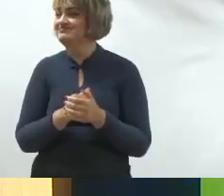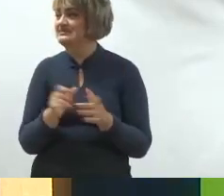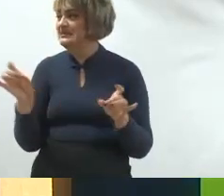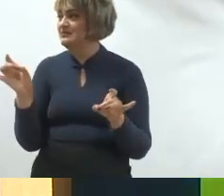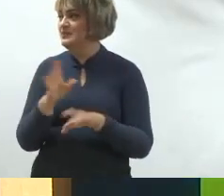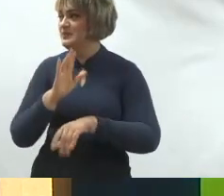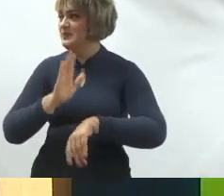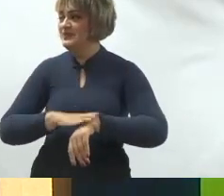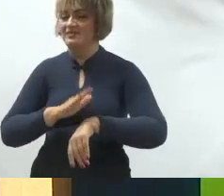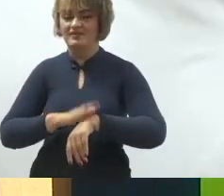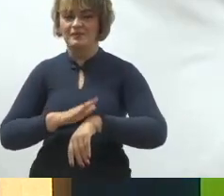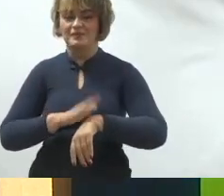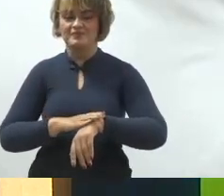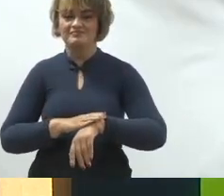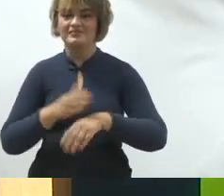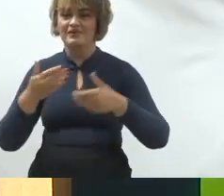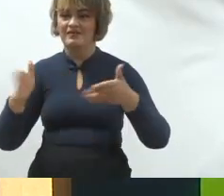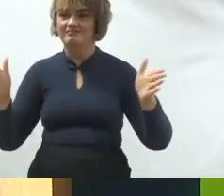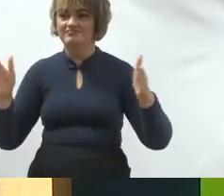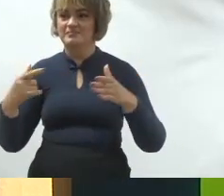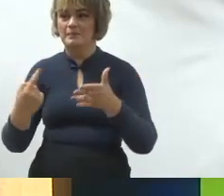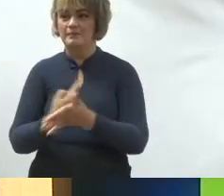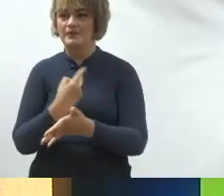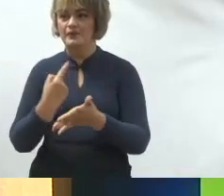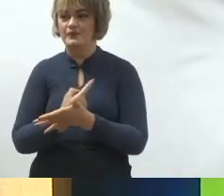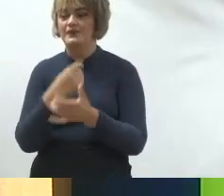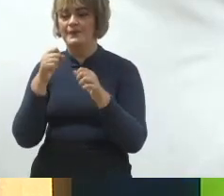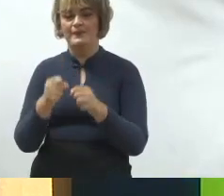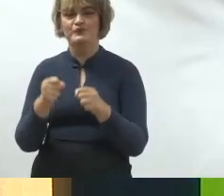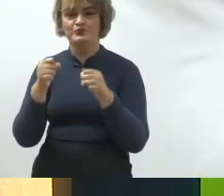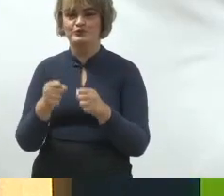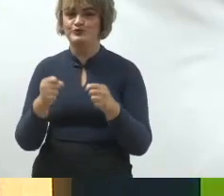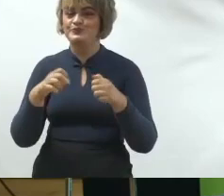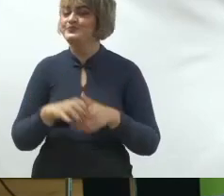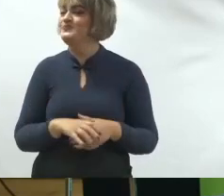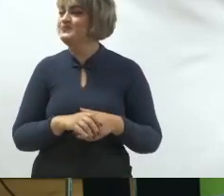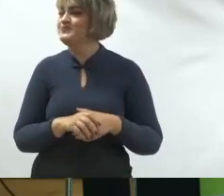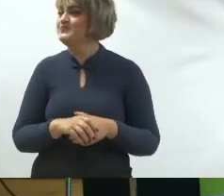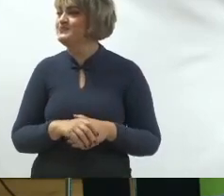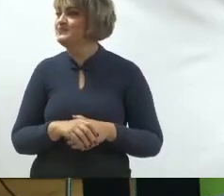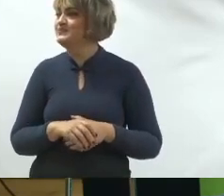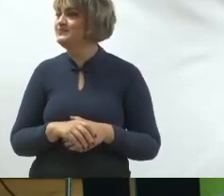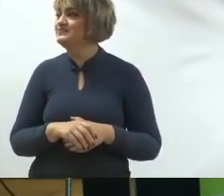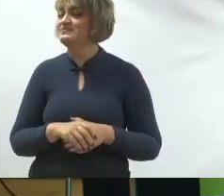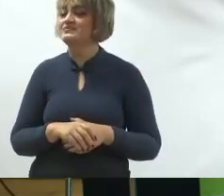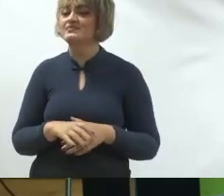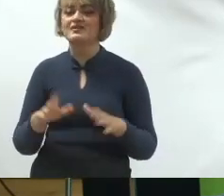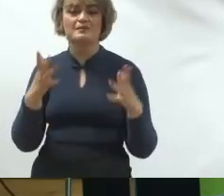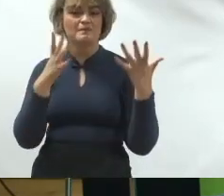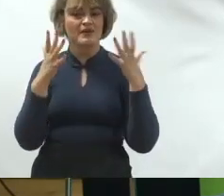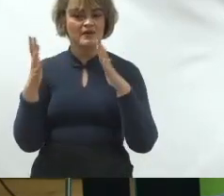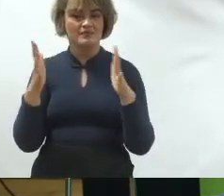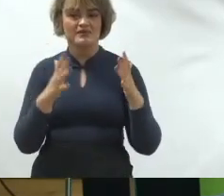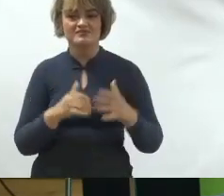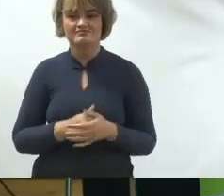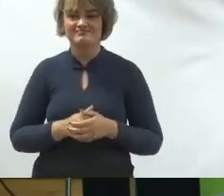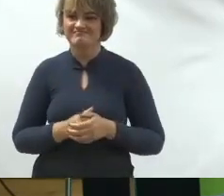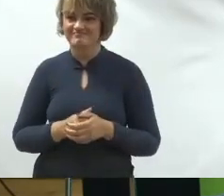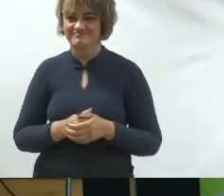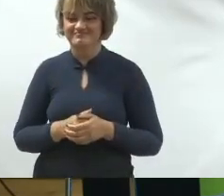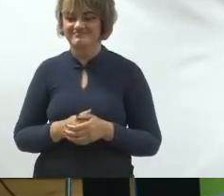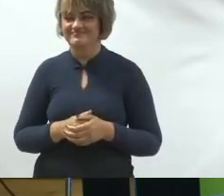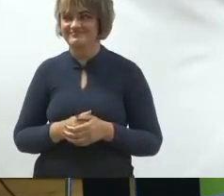direitinho e agora eu abro aí, né Ronaldo a disposição pra perguntas e respostas simbora, parabéns professor Alexandre